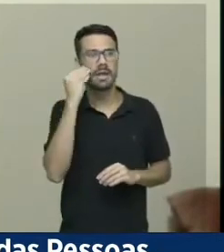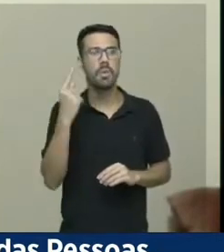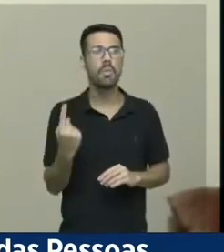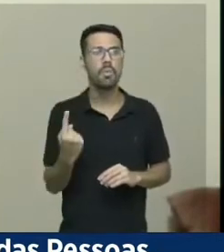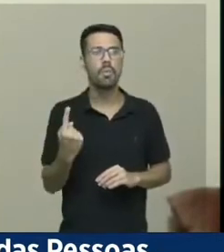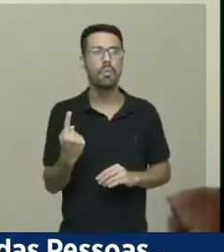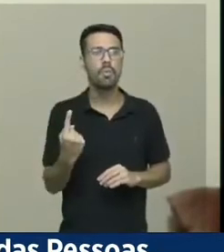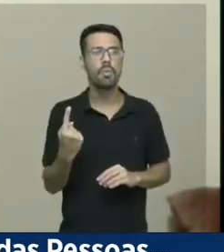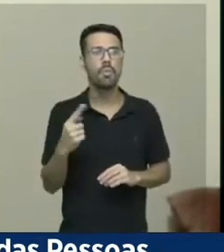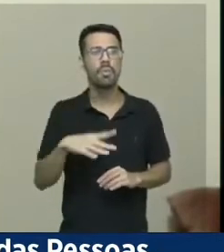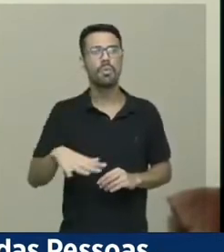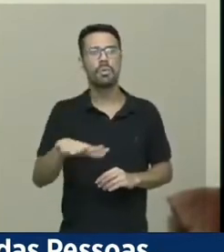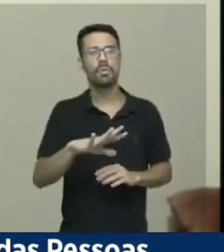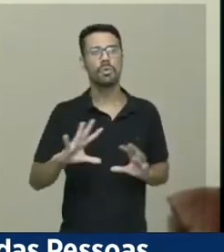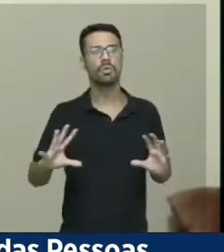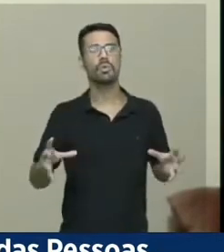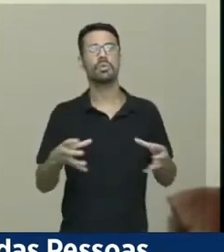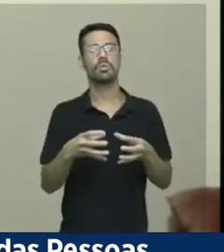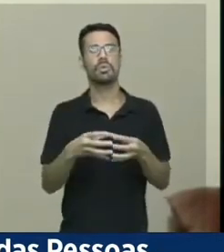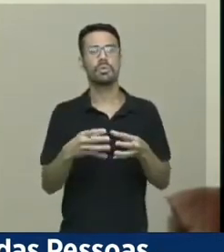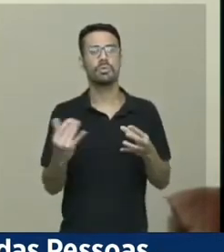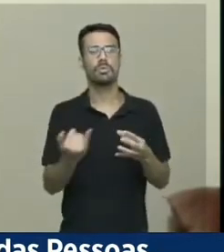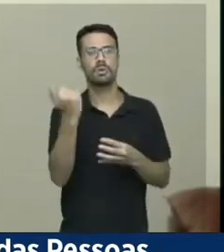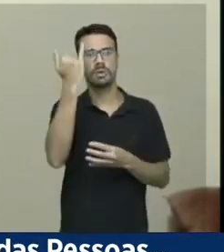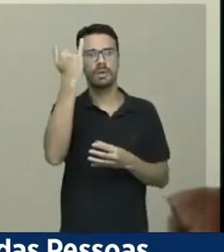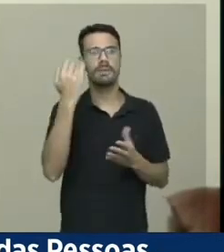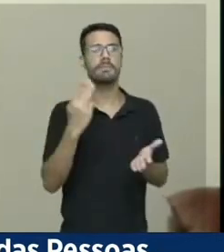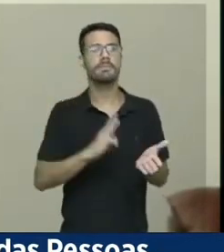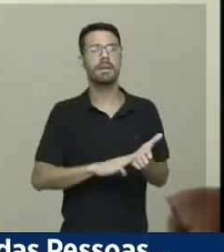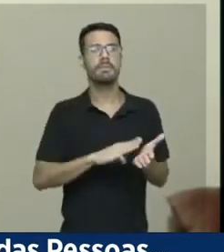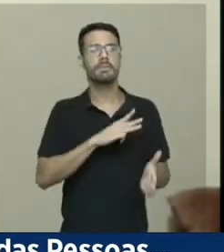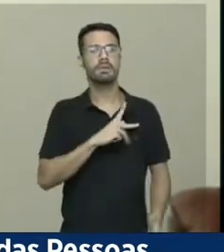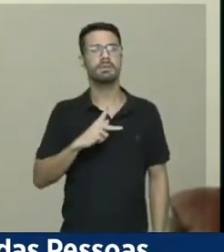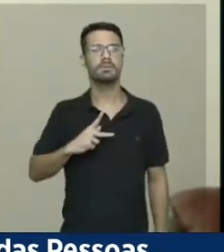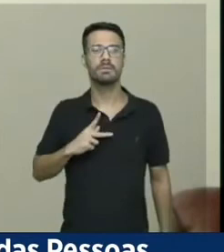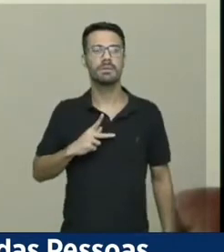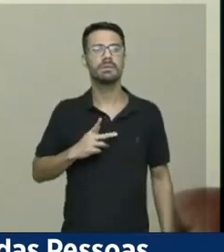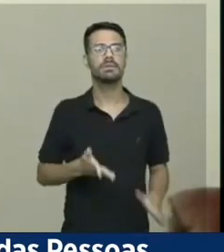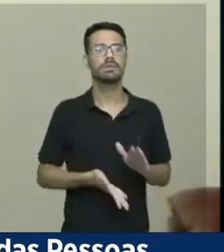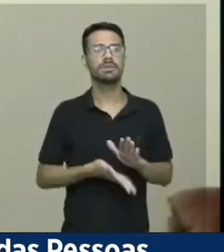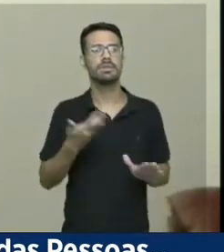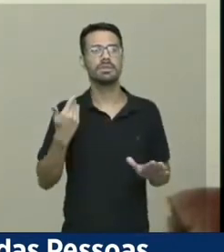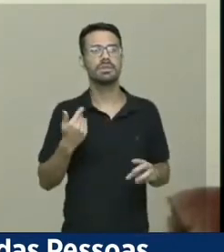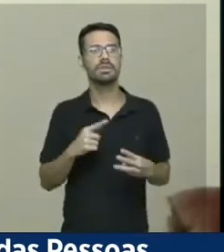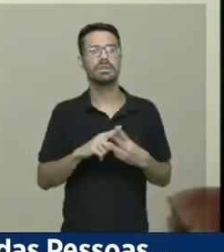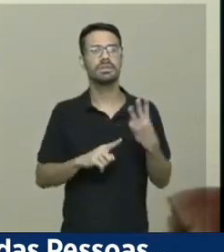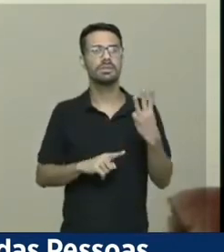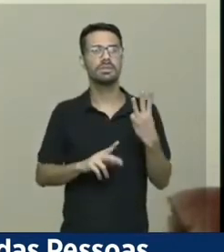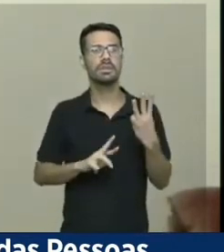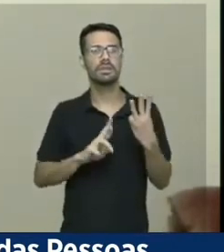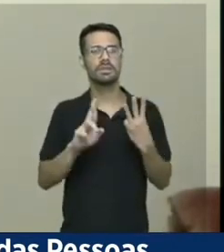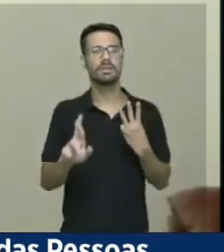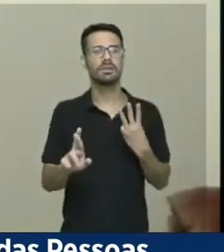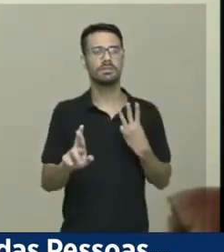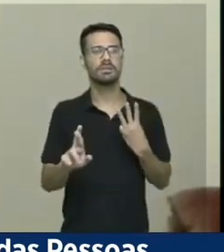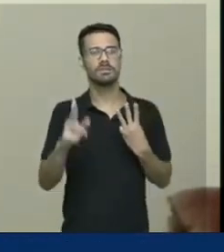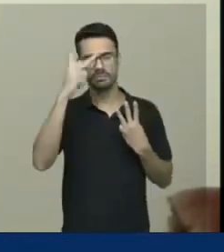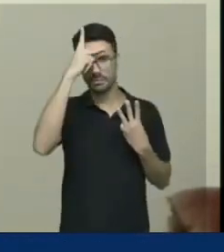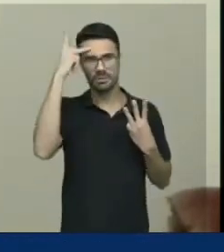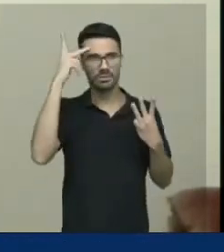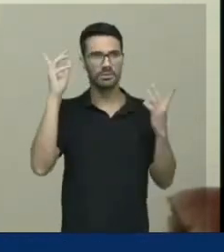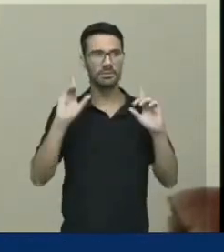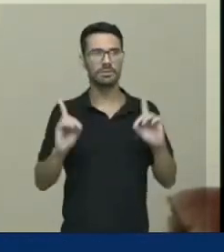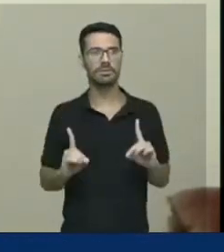de uma classe importante, sim, que são os membros do Ministério Público, nós vamos retirar três outras representações de pessoas com deficiência?